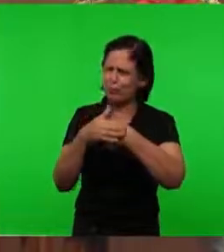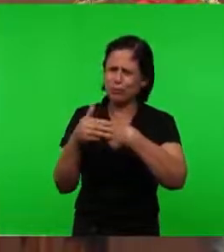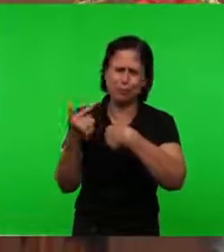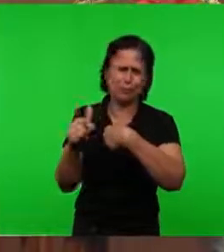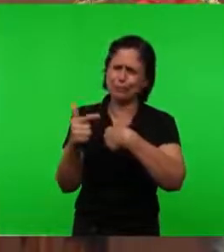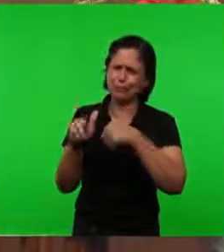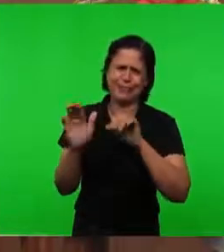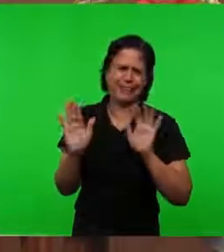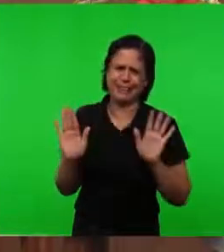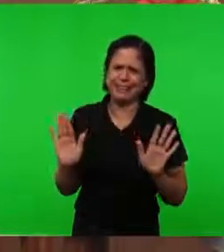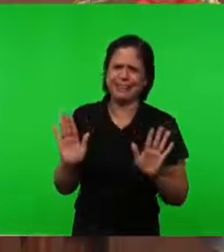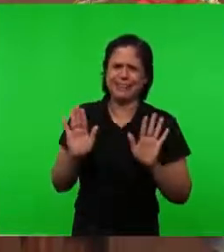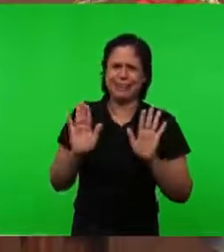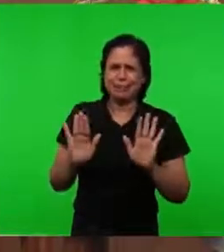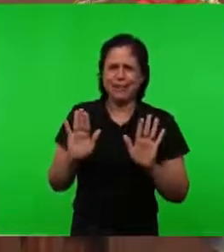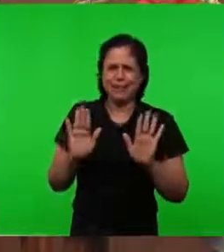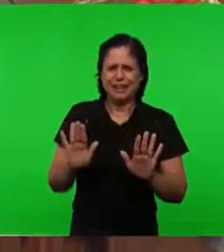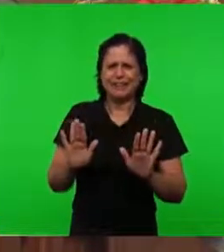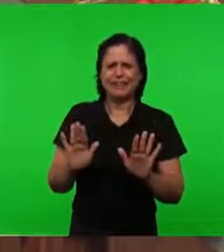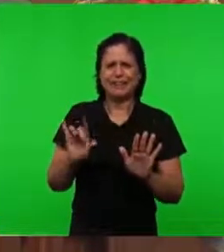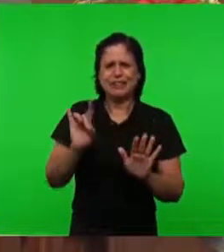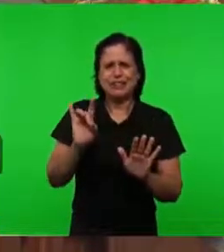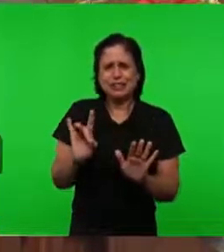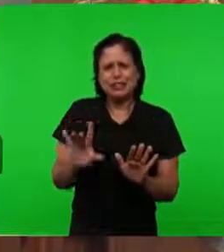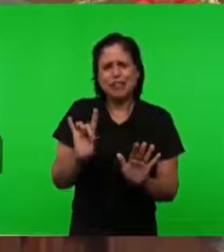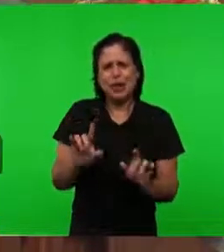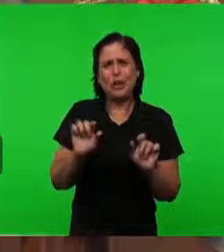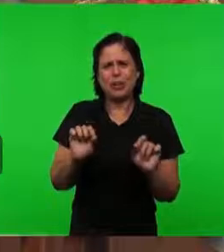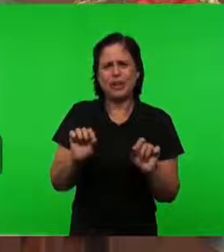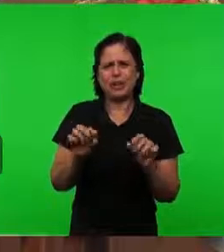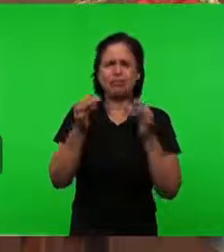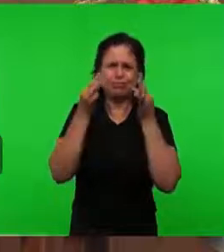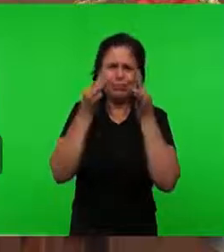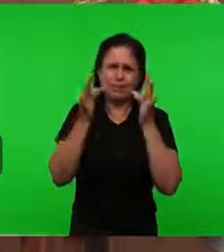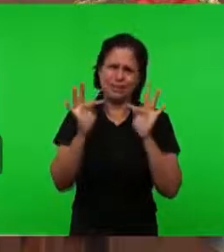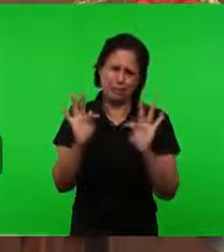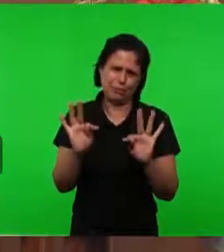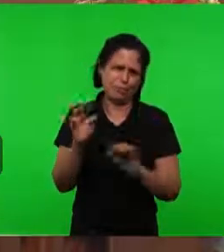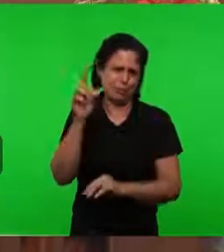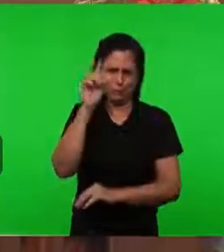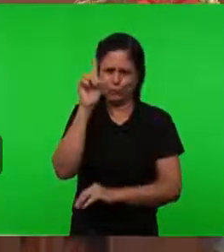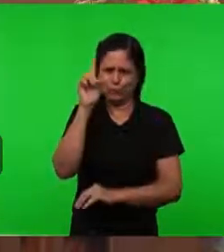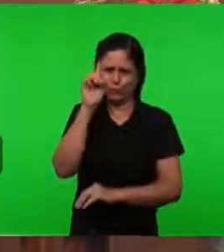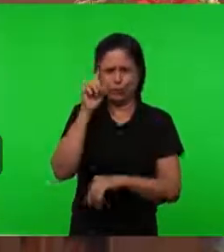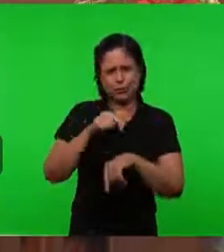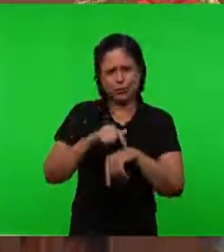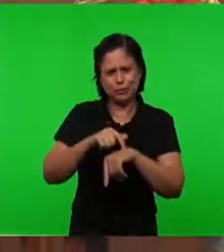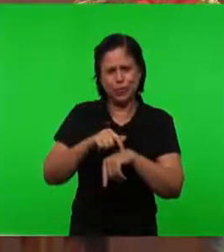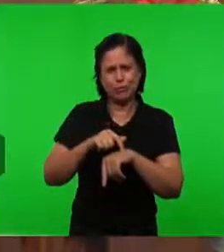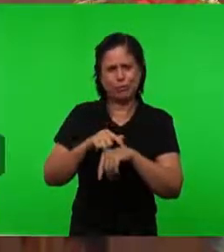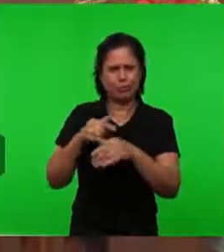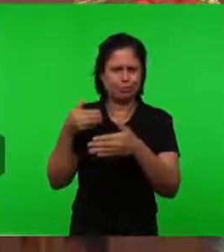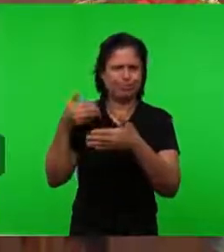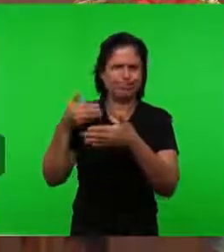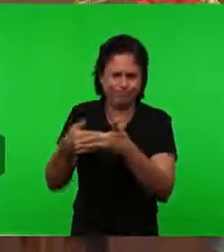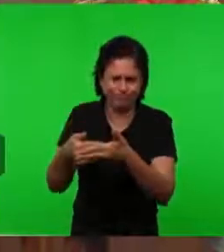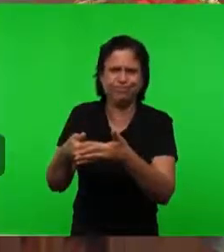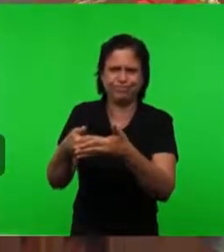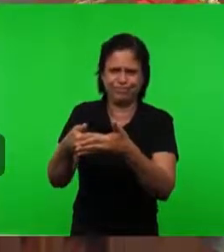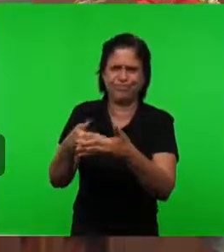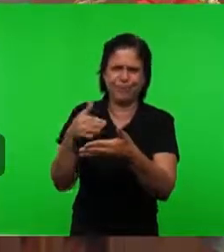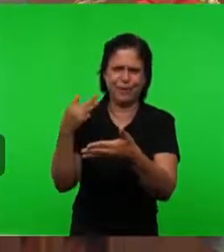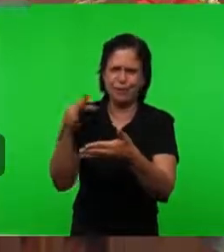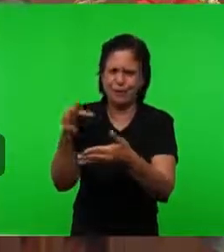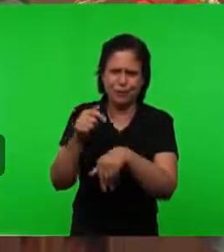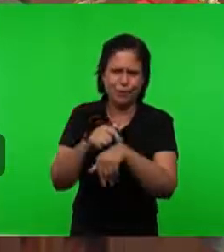não ser As palavras Que estão Sendo vividas Nesse momento O dia O tempo Se aproxima Os dias